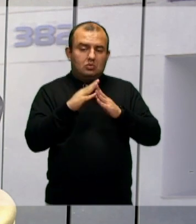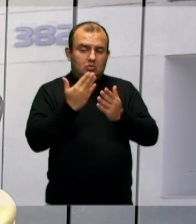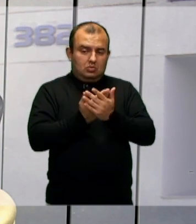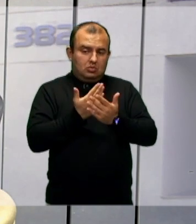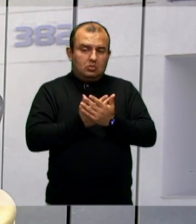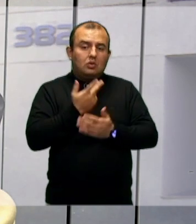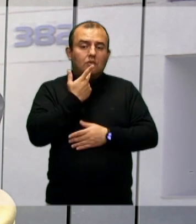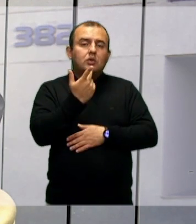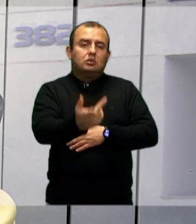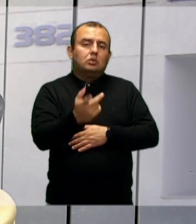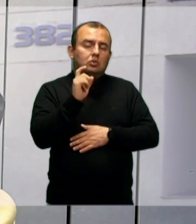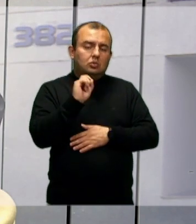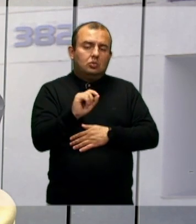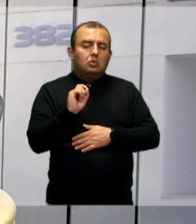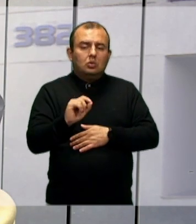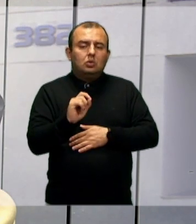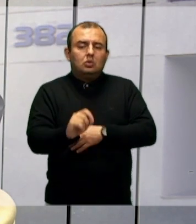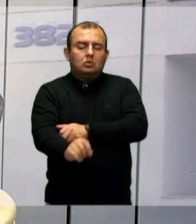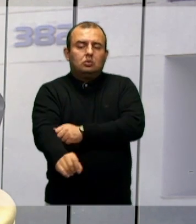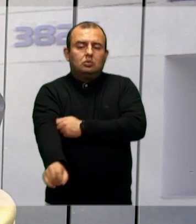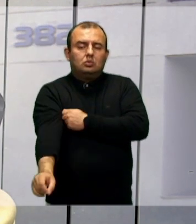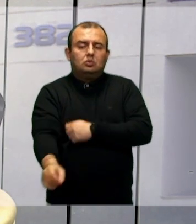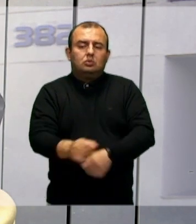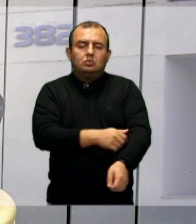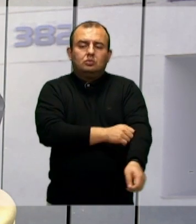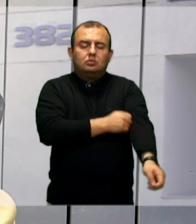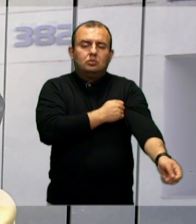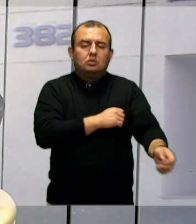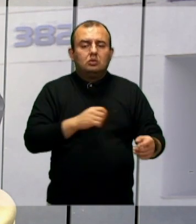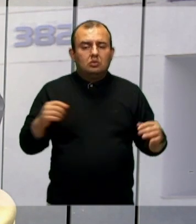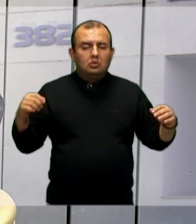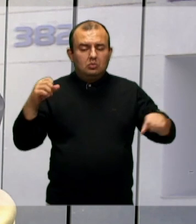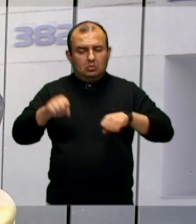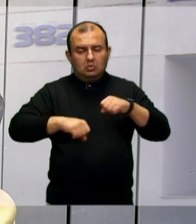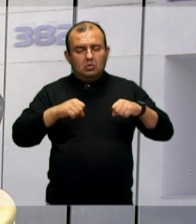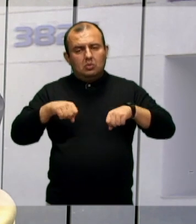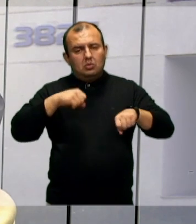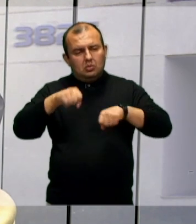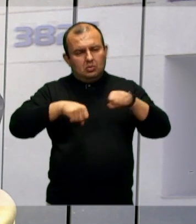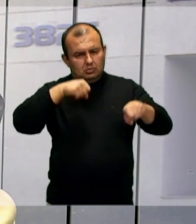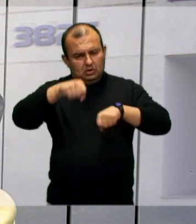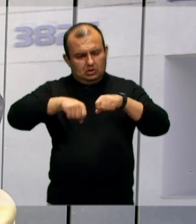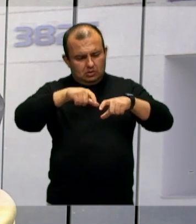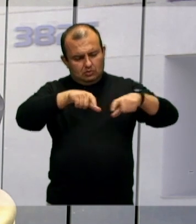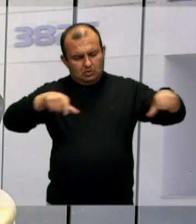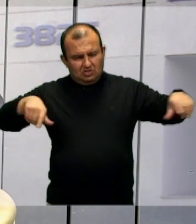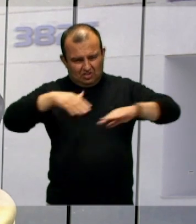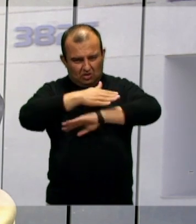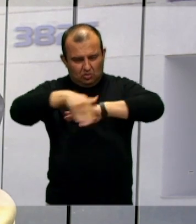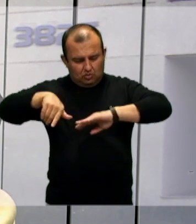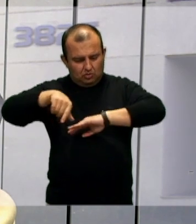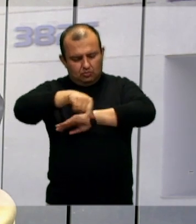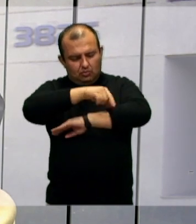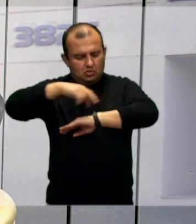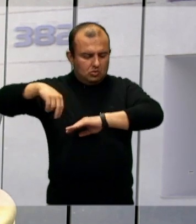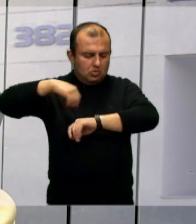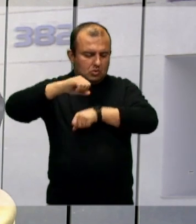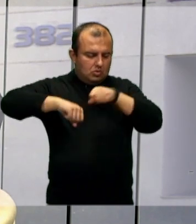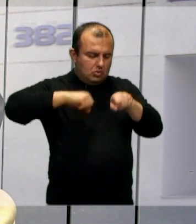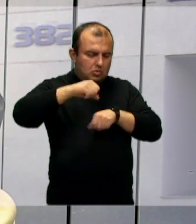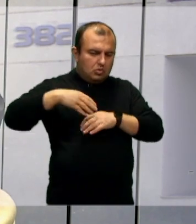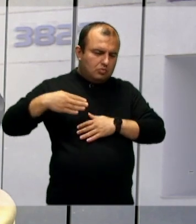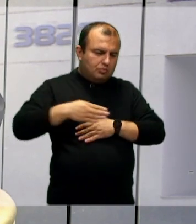o que eu estaria fazendo, que foi sobre as ciclovias na nossa movimentação urbana,